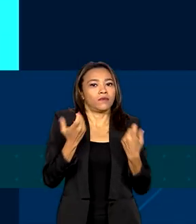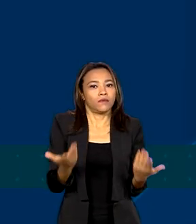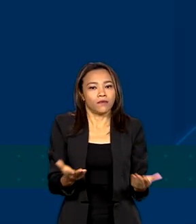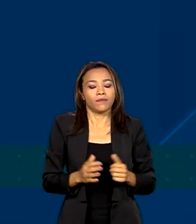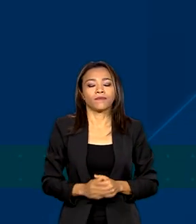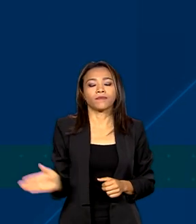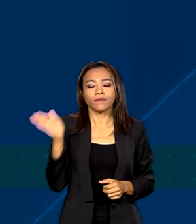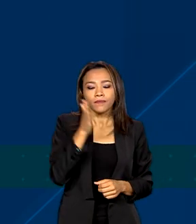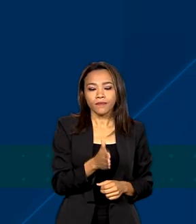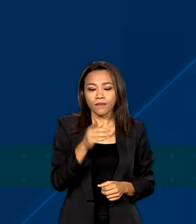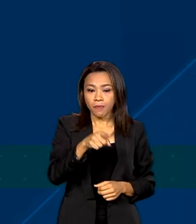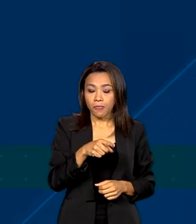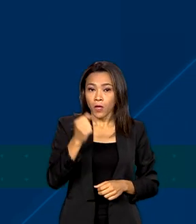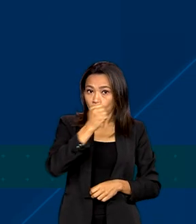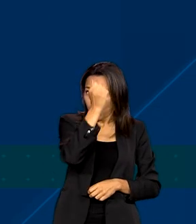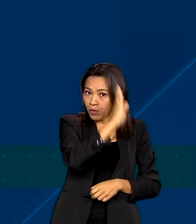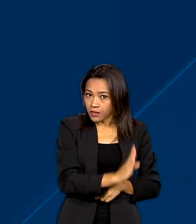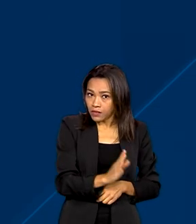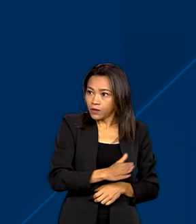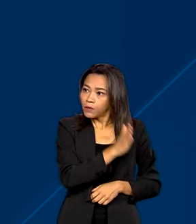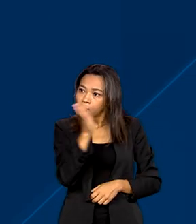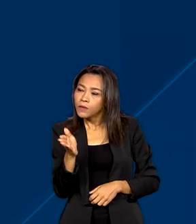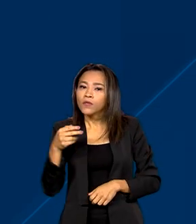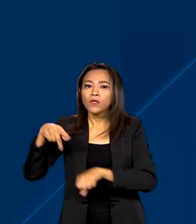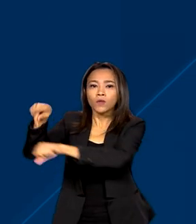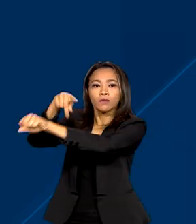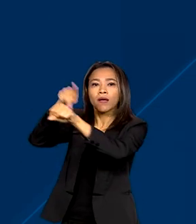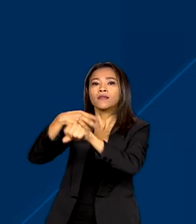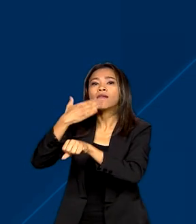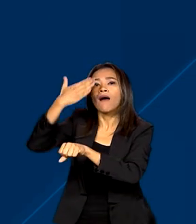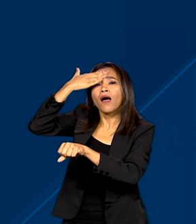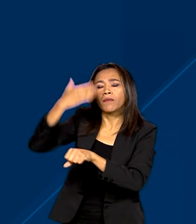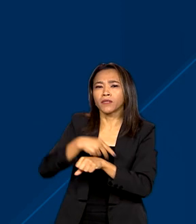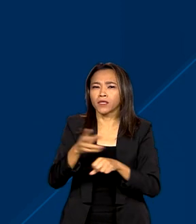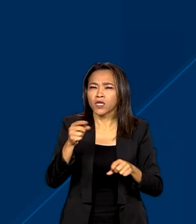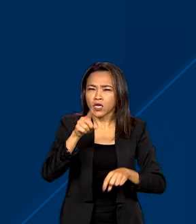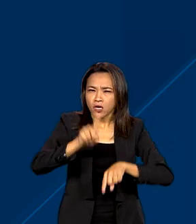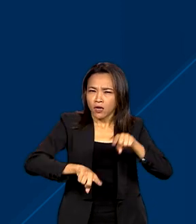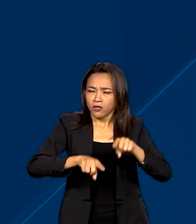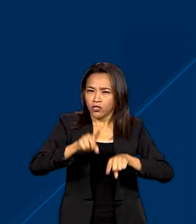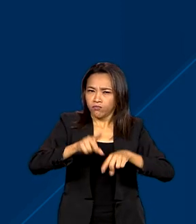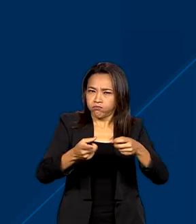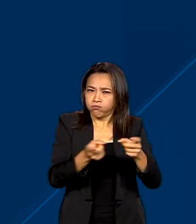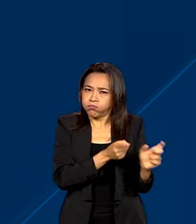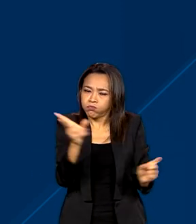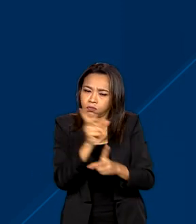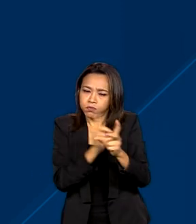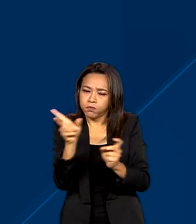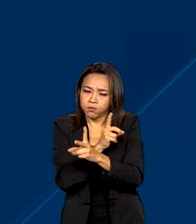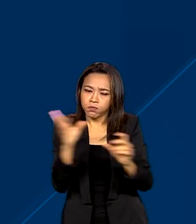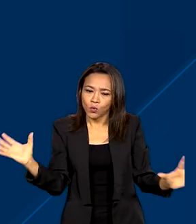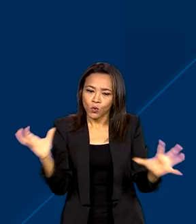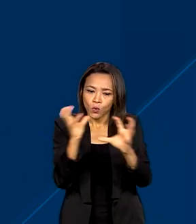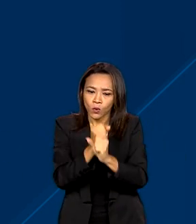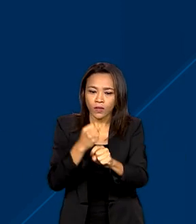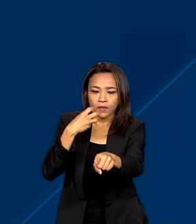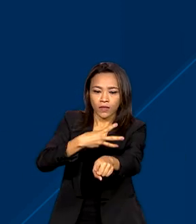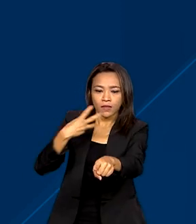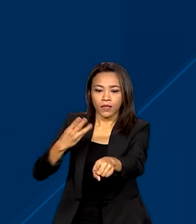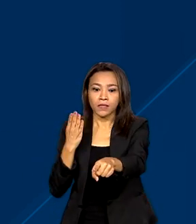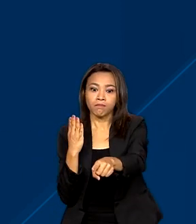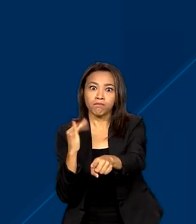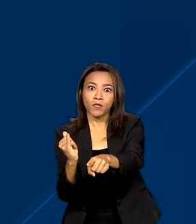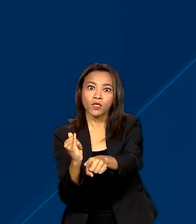O Brasil e os países árabes tiveram, em 2022, um fluxo comercial de 33 bilhões de dólares.